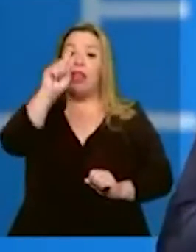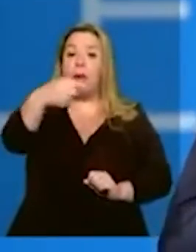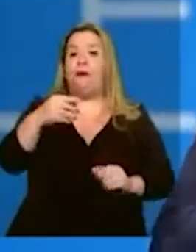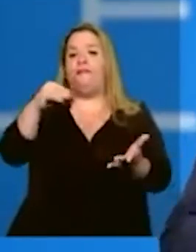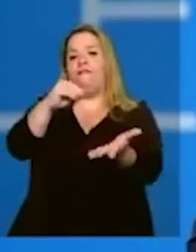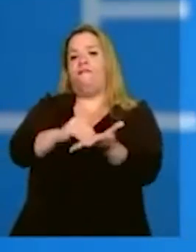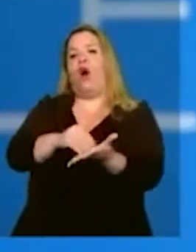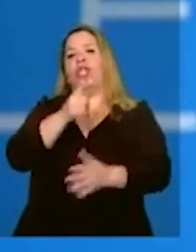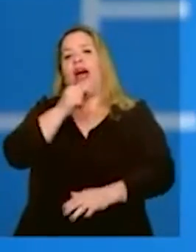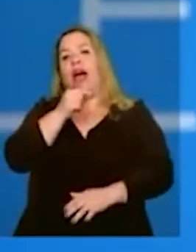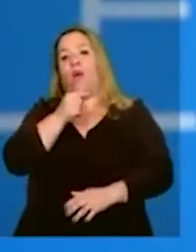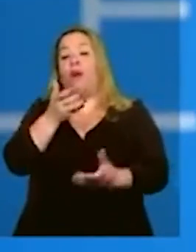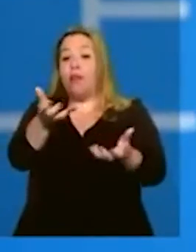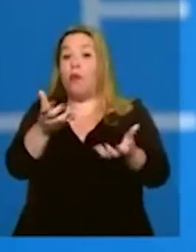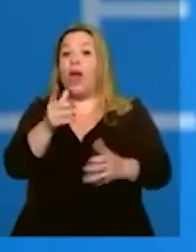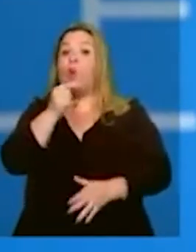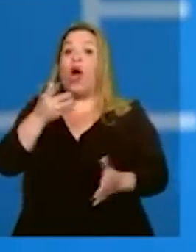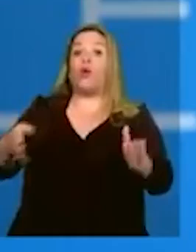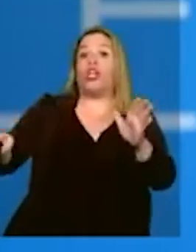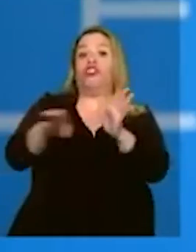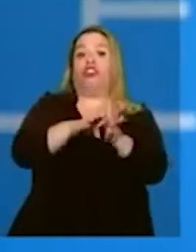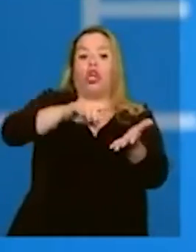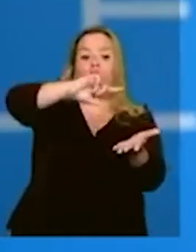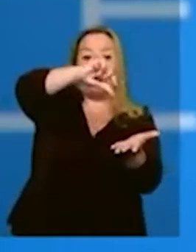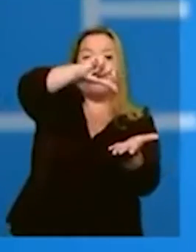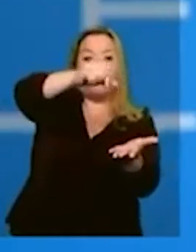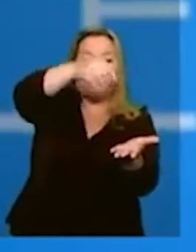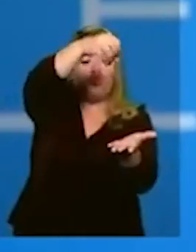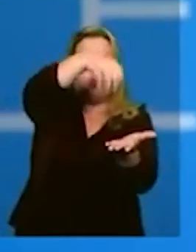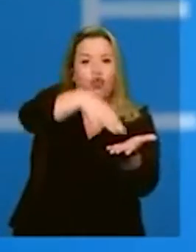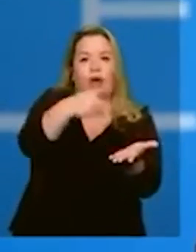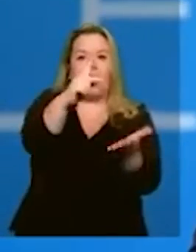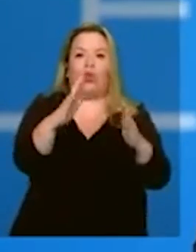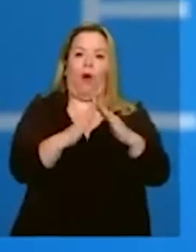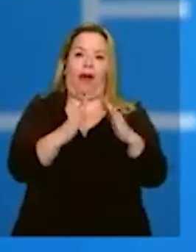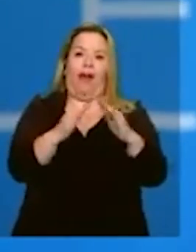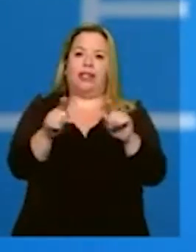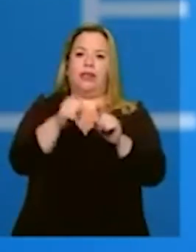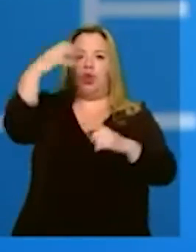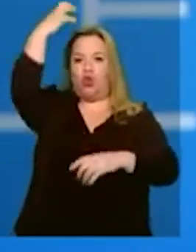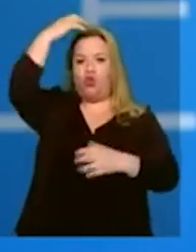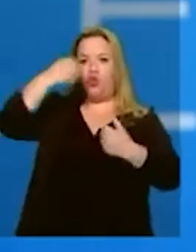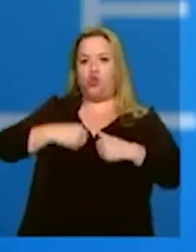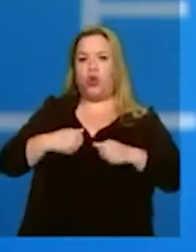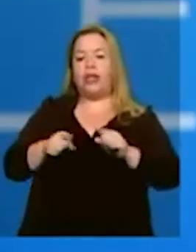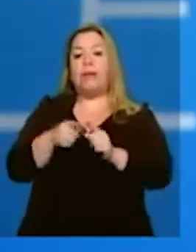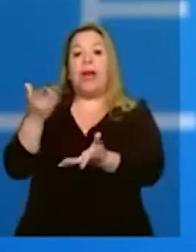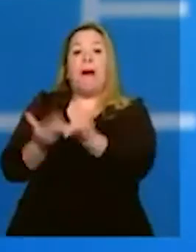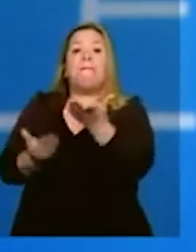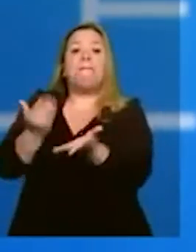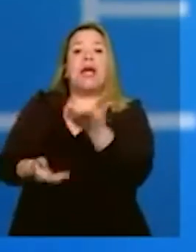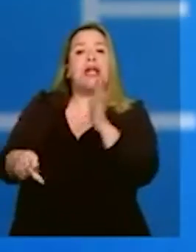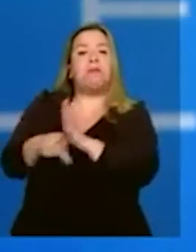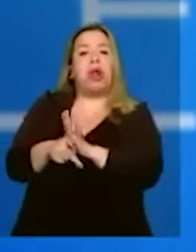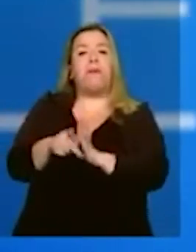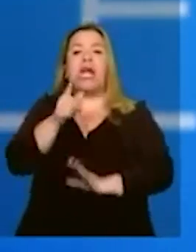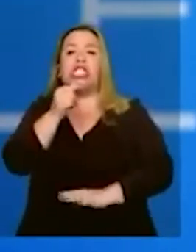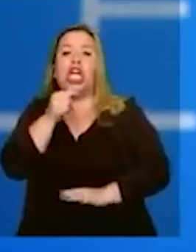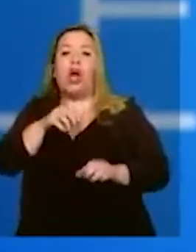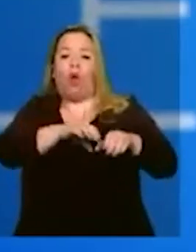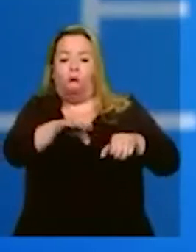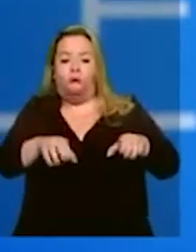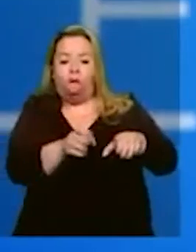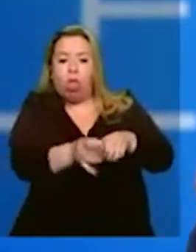quero água chegando na torneira. Água de qualidade. Eu quero diminuir a perda técnica, a perda de água nas